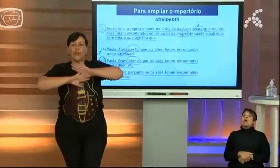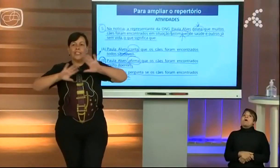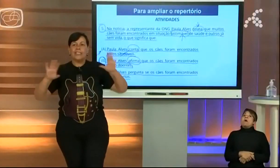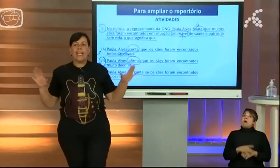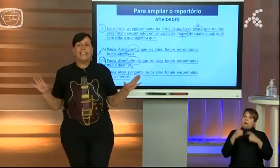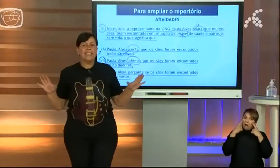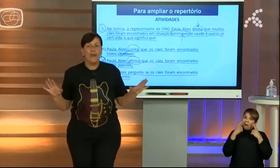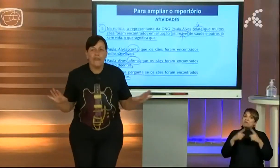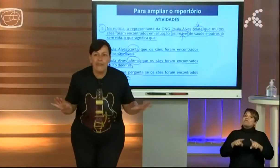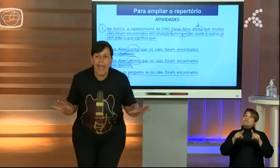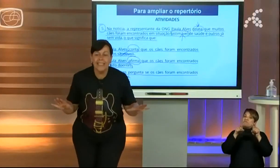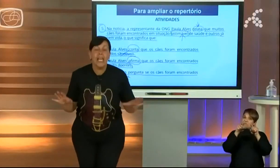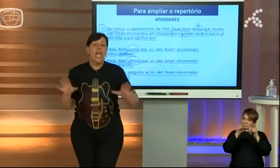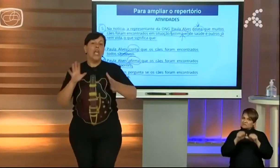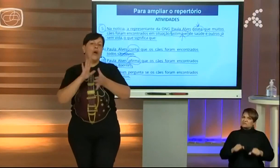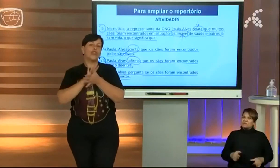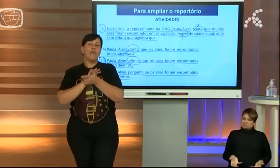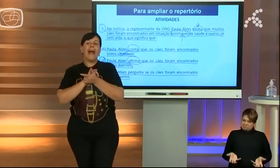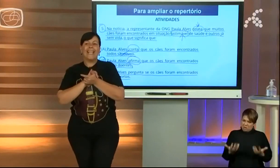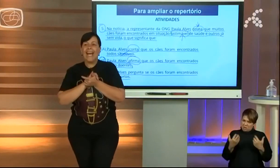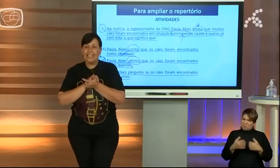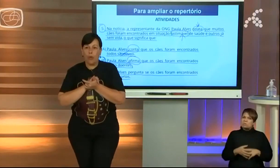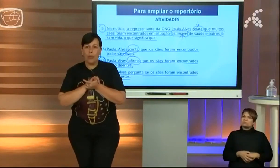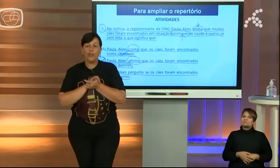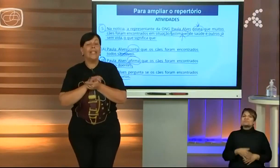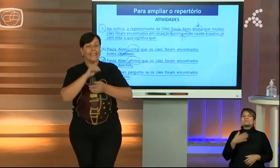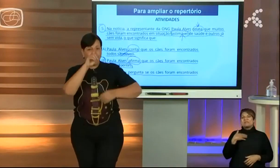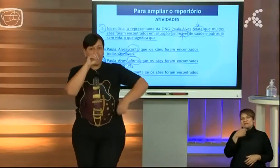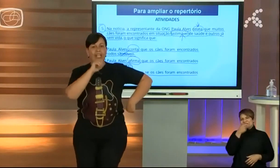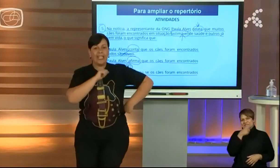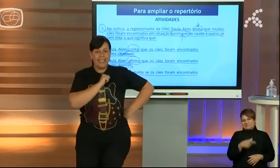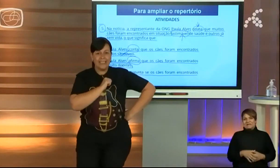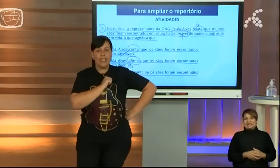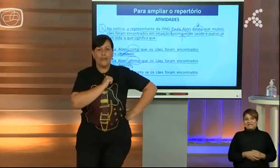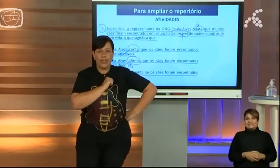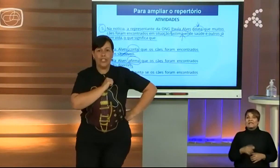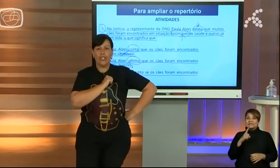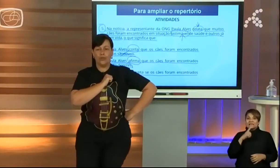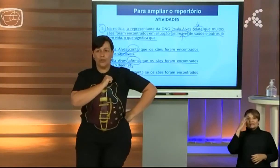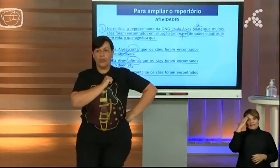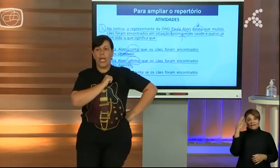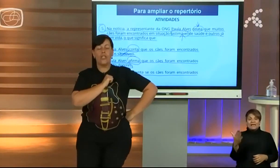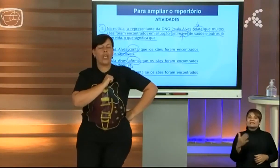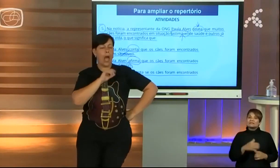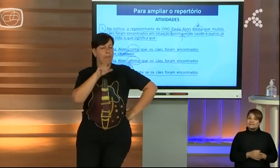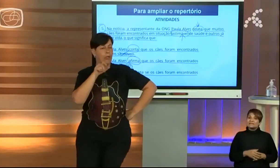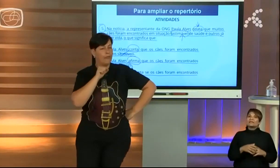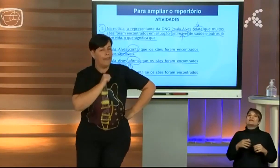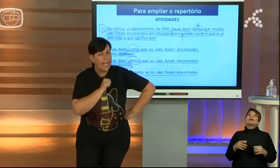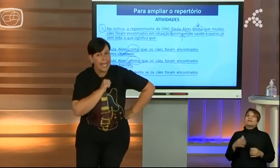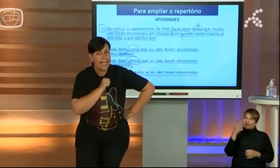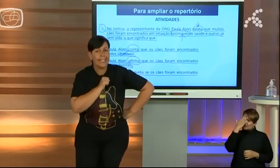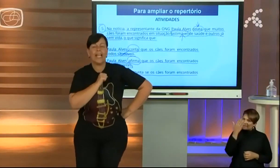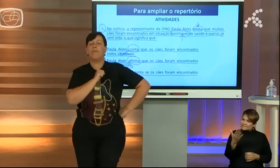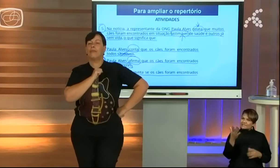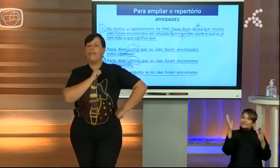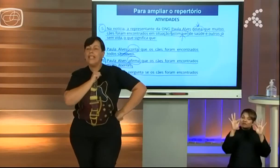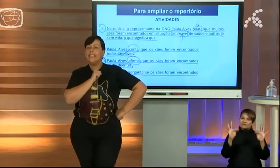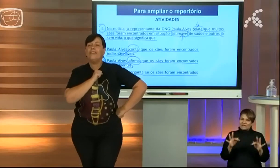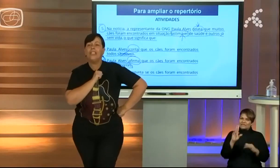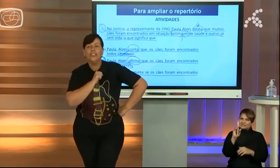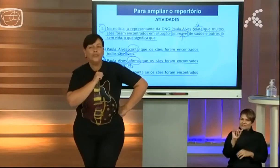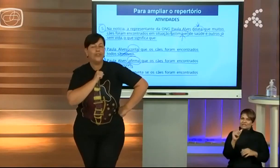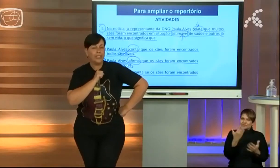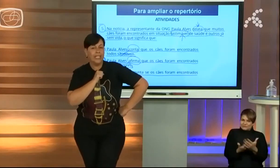Olha, vocês estão feras. Eu achei uma graça. Ainda tem gente agradecendo o feliz dia do estudante? Aproveitem,